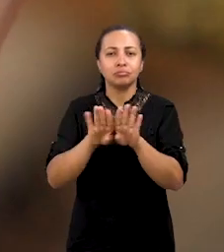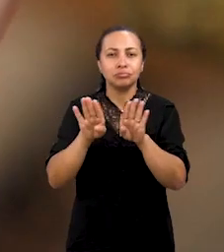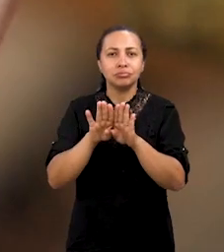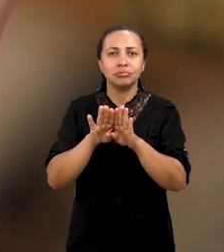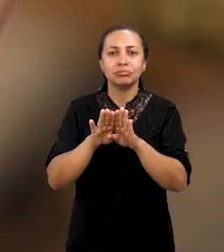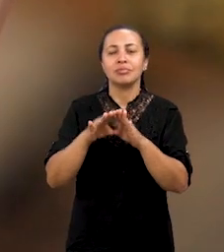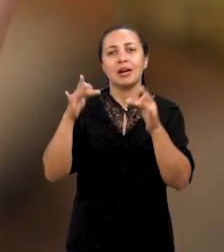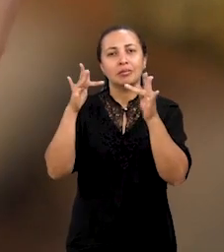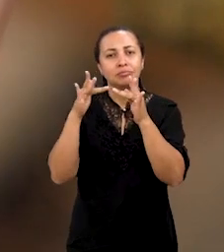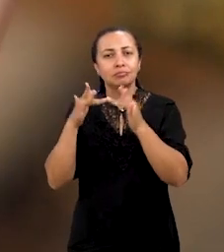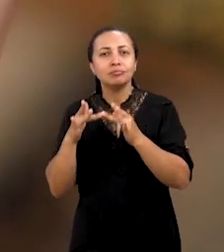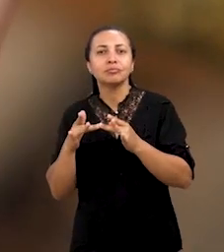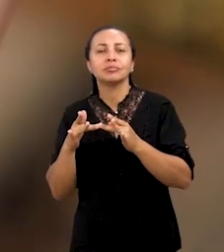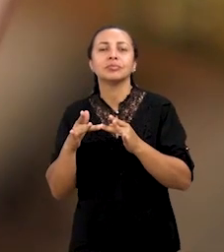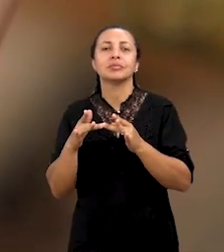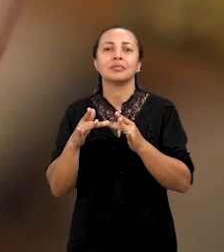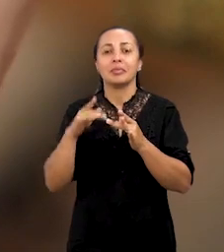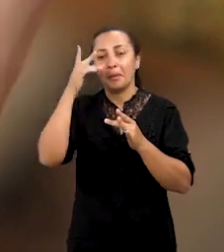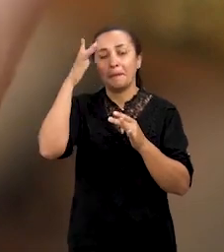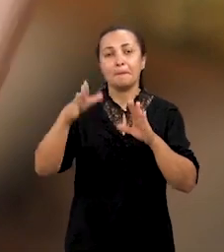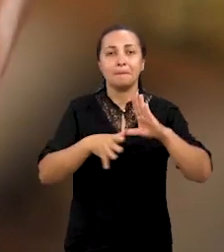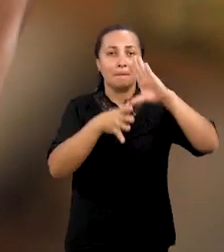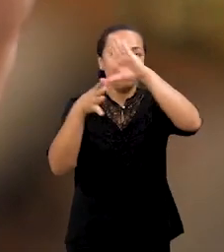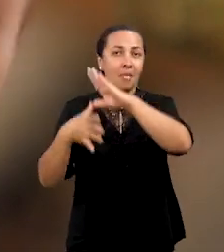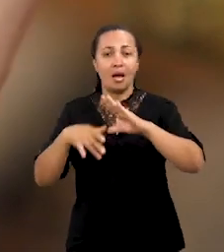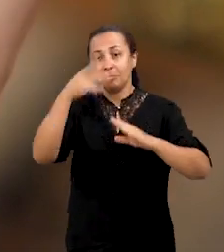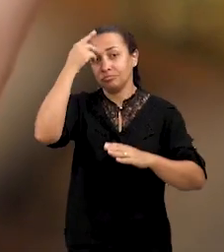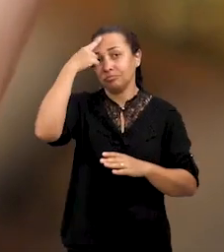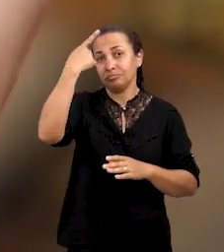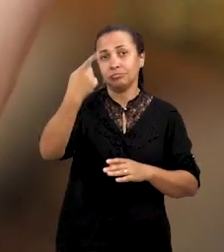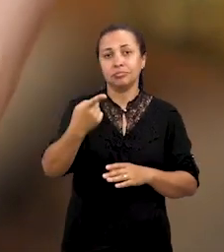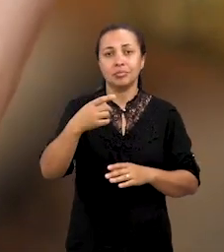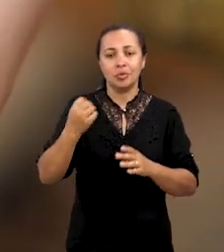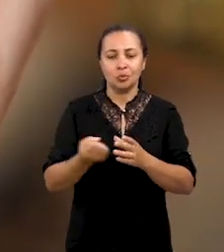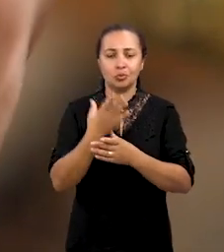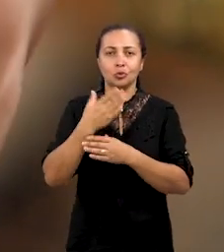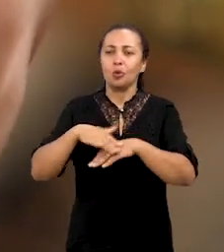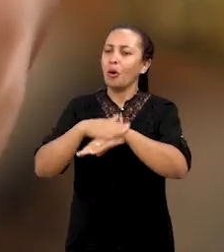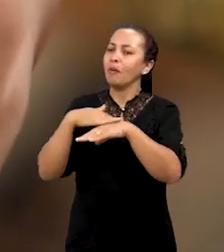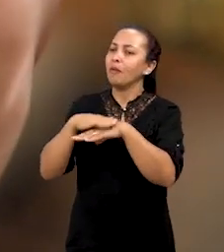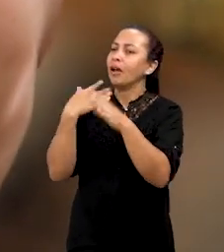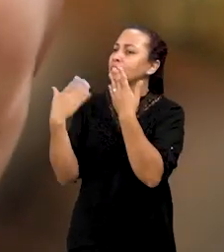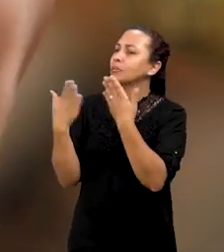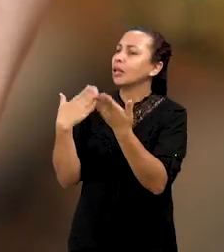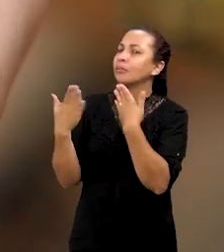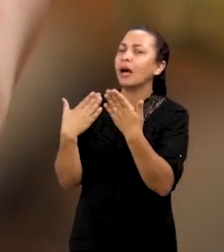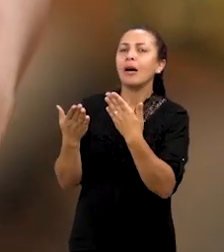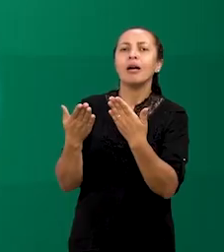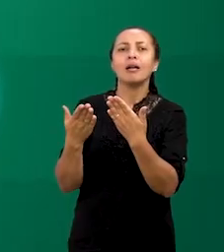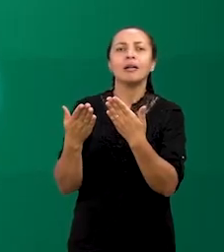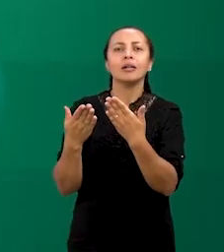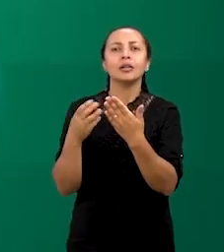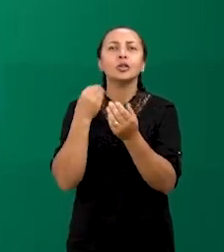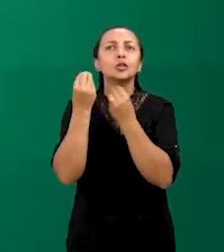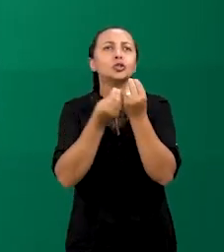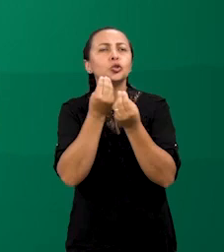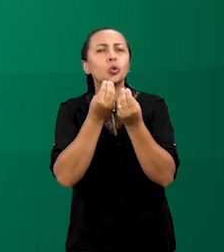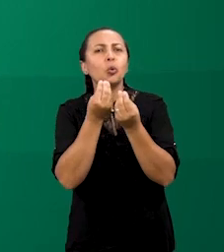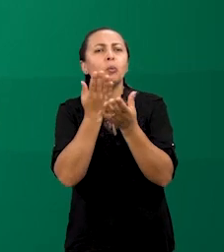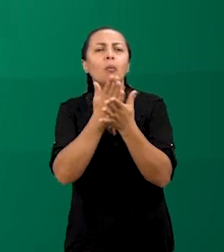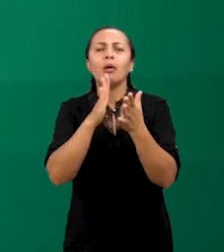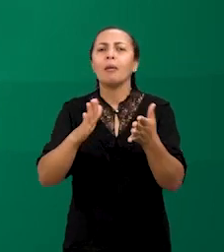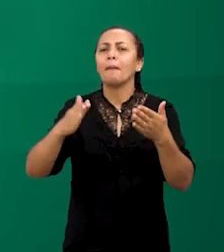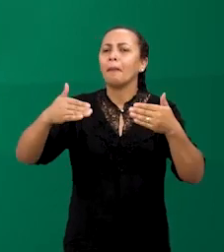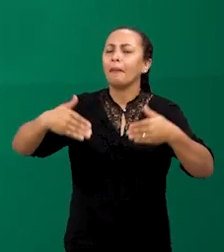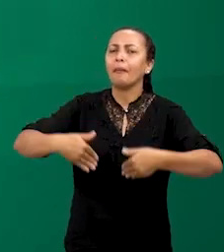dados. A ideia para criar o Mapa da Fome surgiu de uma conversa que eu tive de como erradicar a